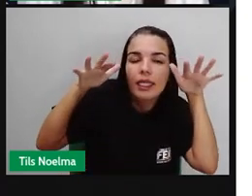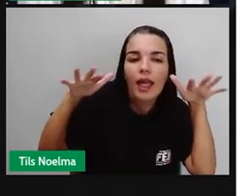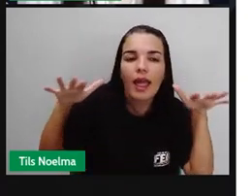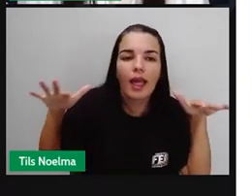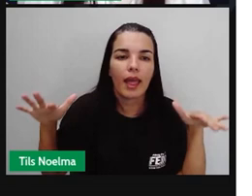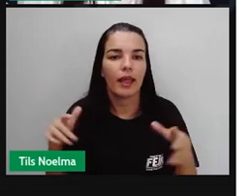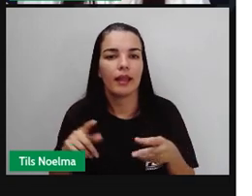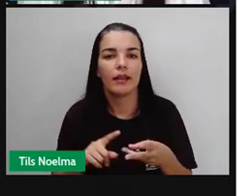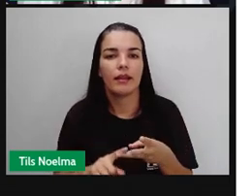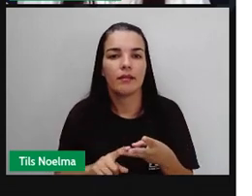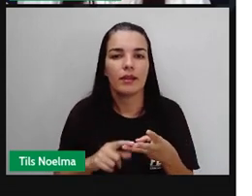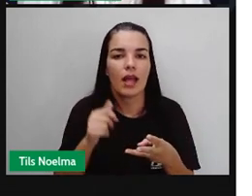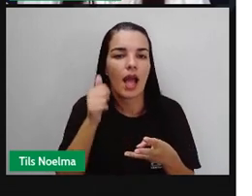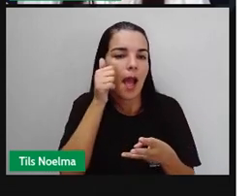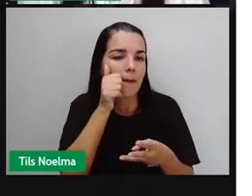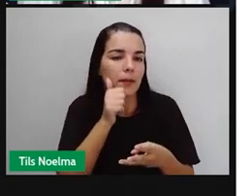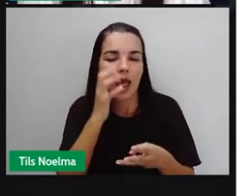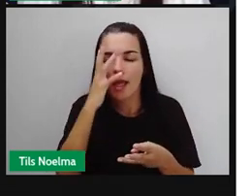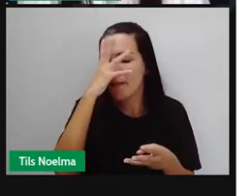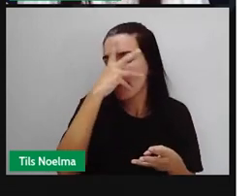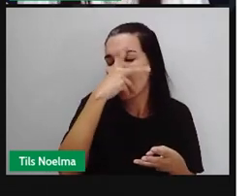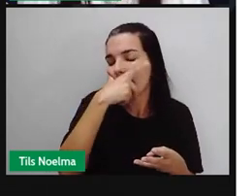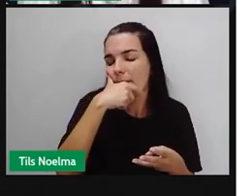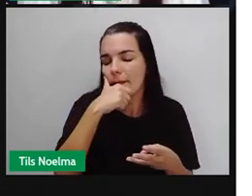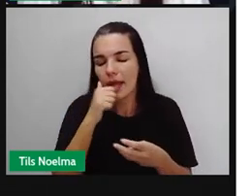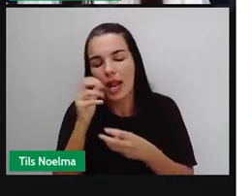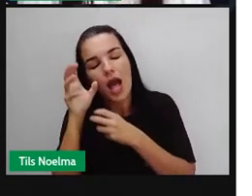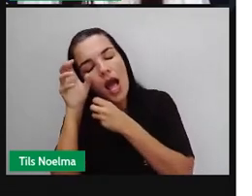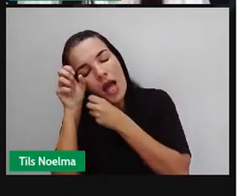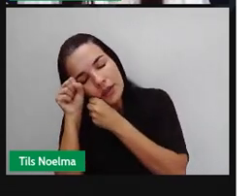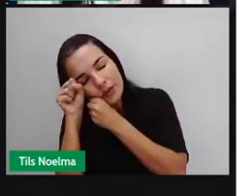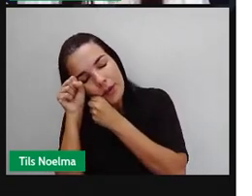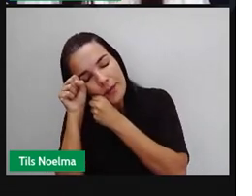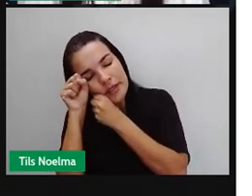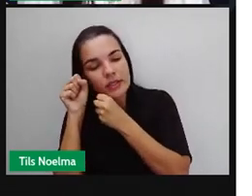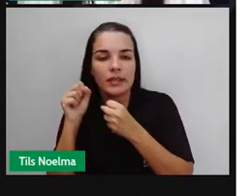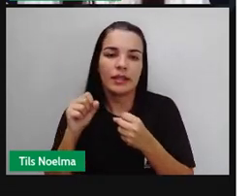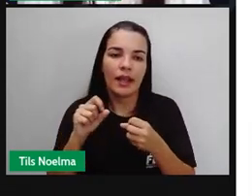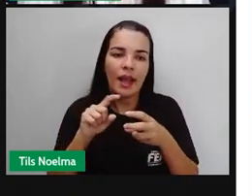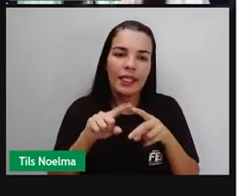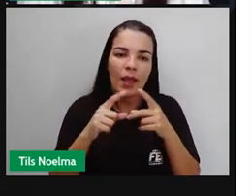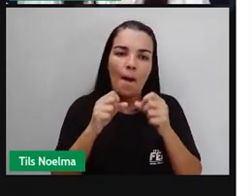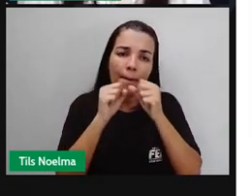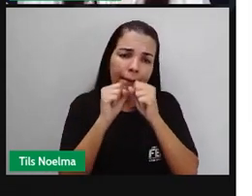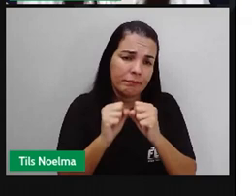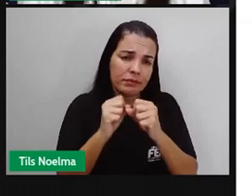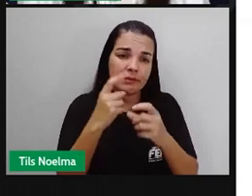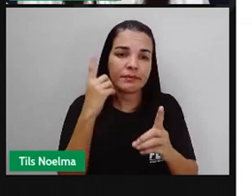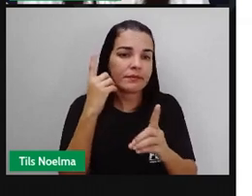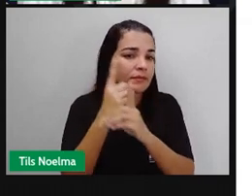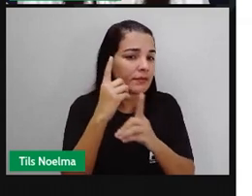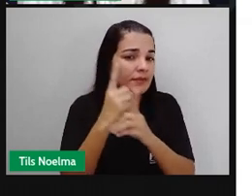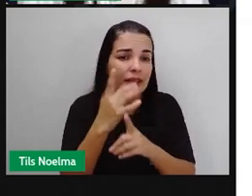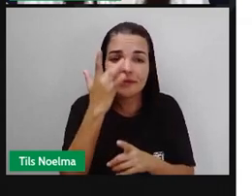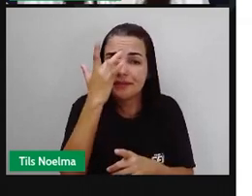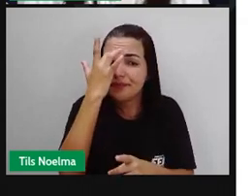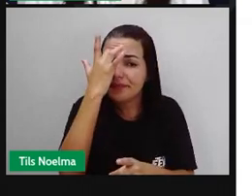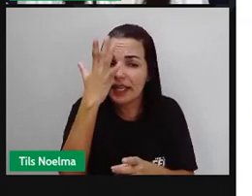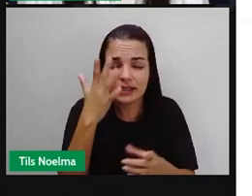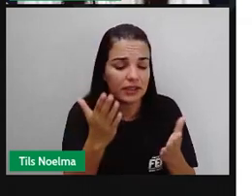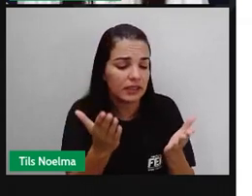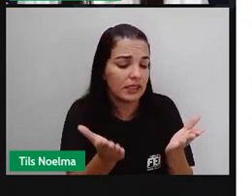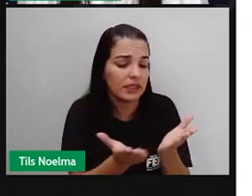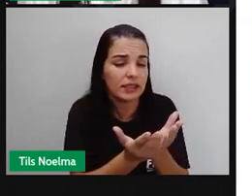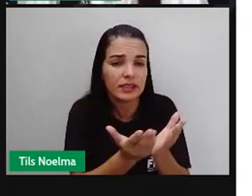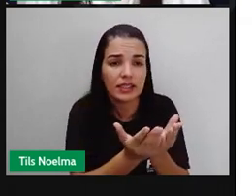vocês ainda não tenham tido a oportunidade de ler. Vocês encontram facilmente esses livros,